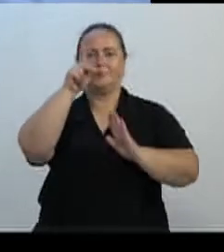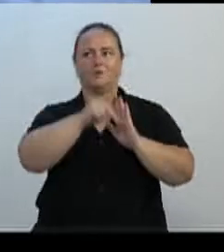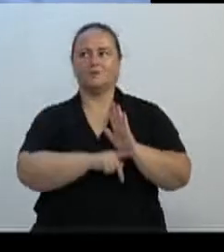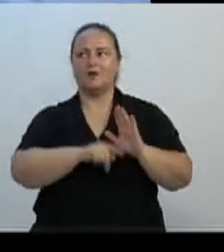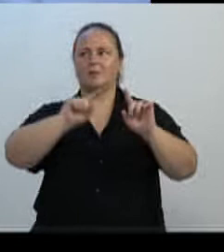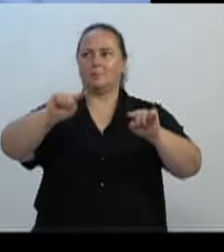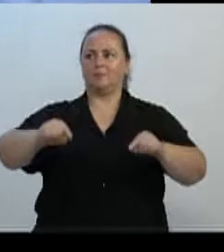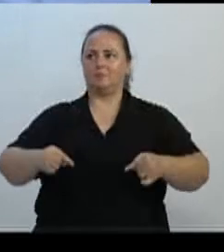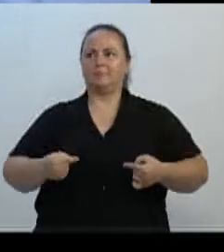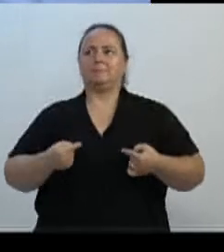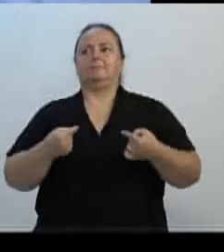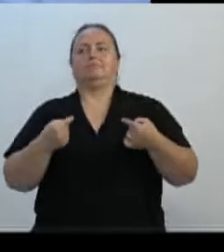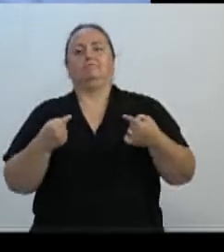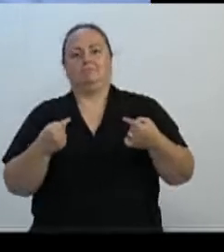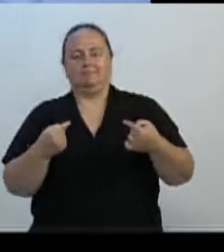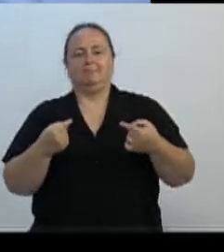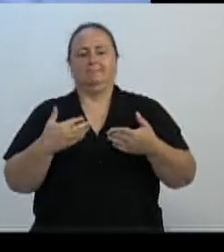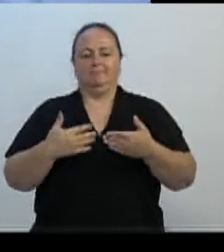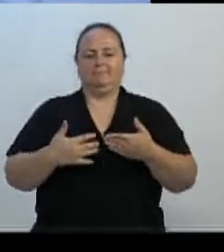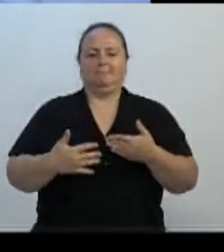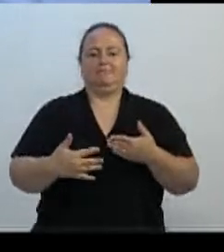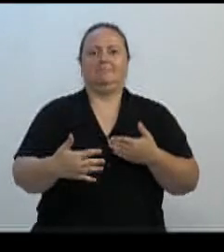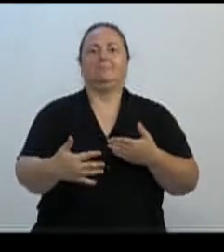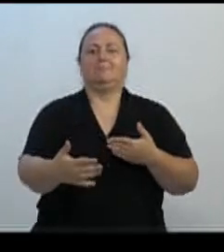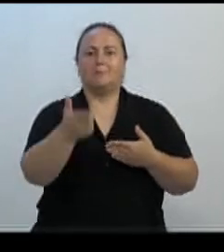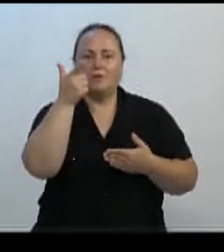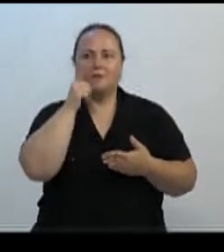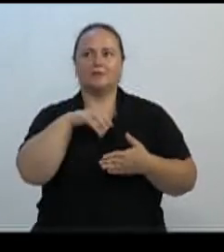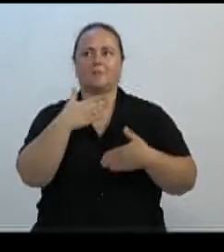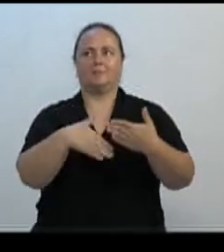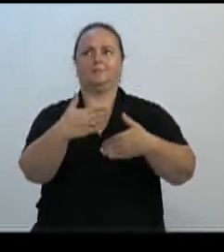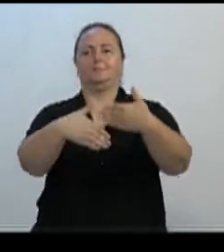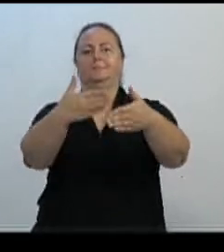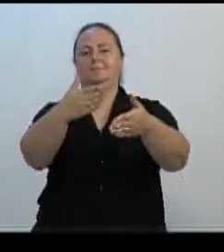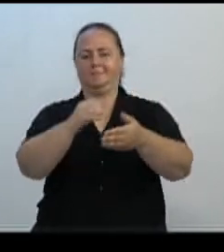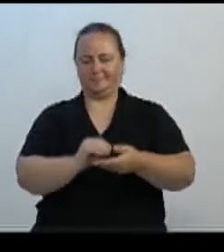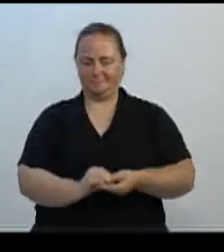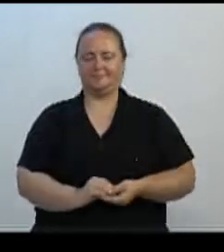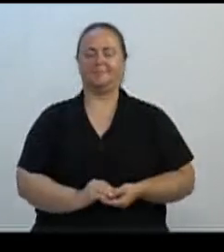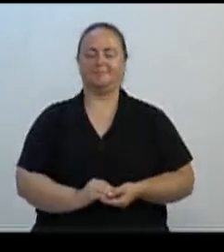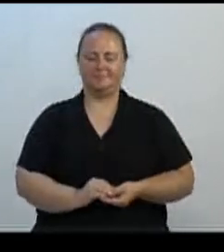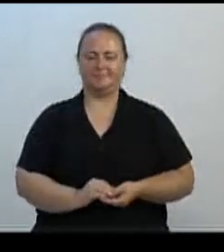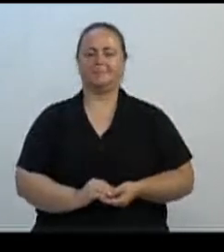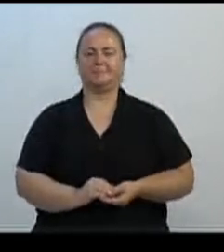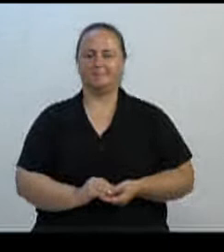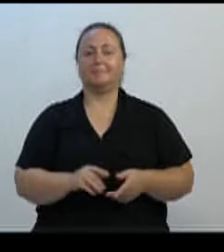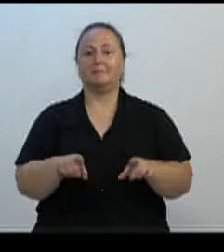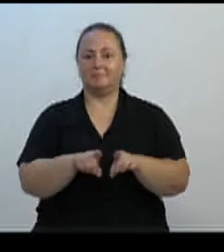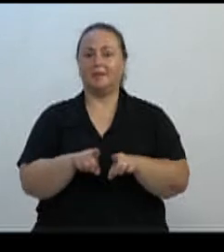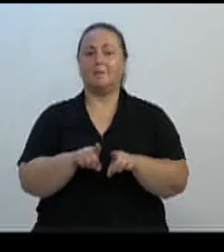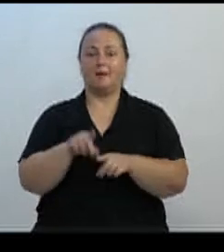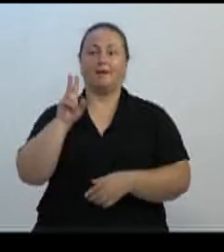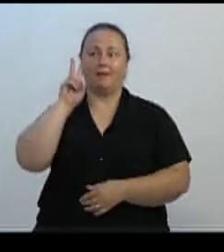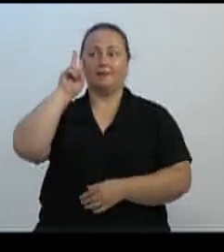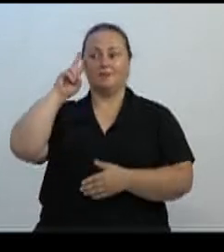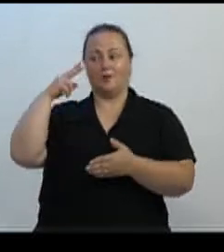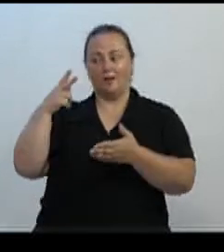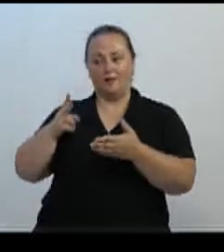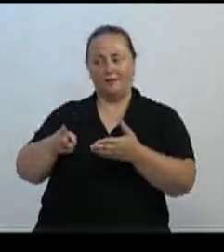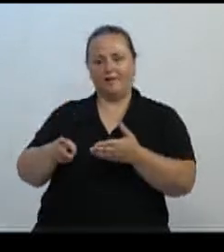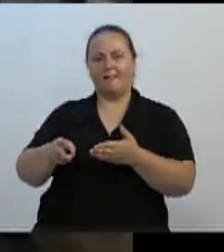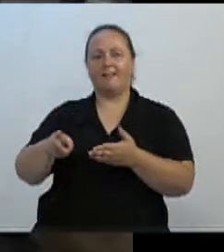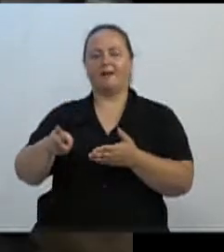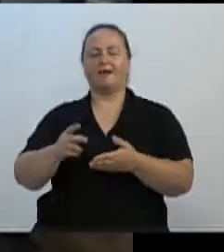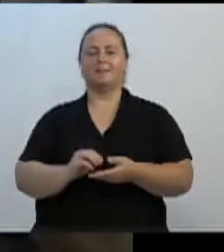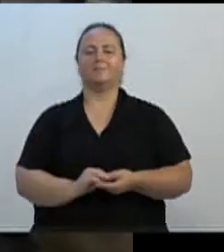que possibilitarão a sua continuidade e a sua história. Convidamos,